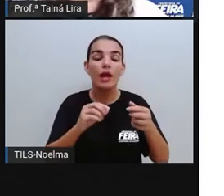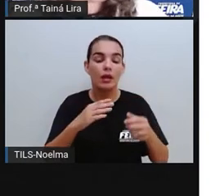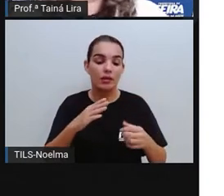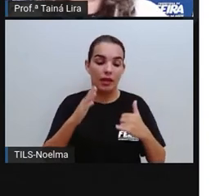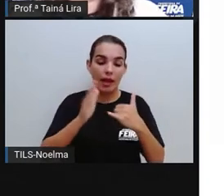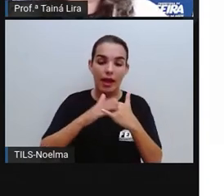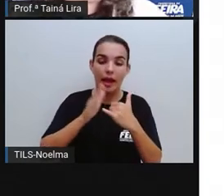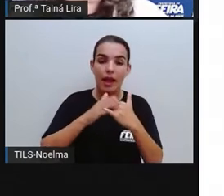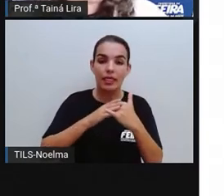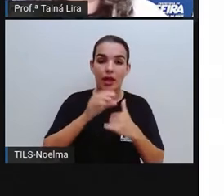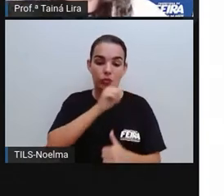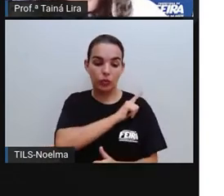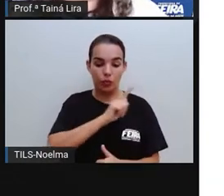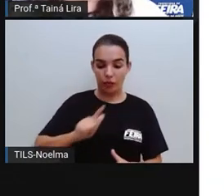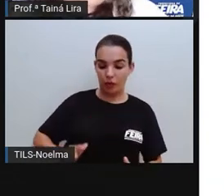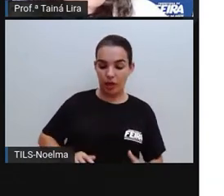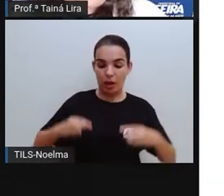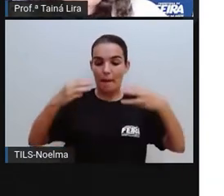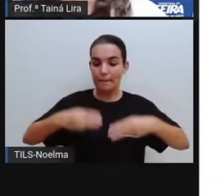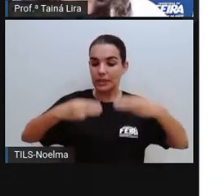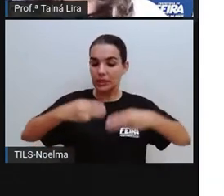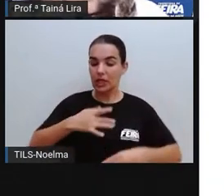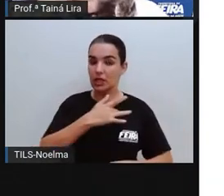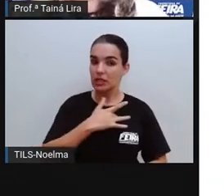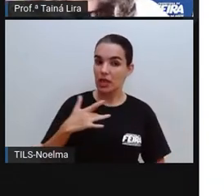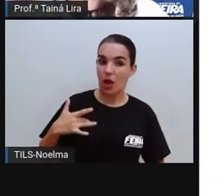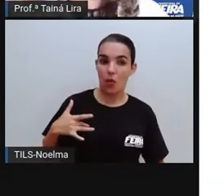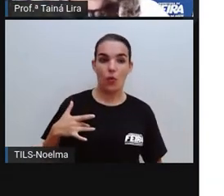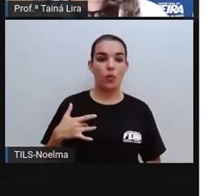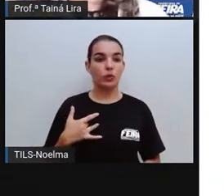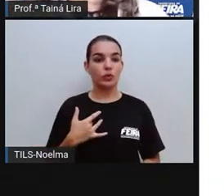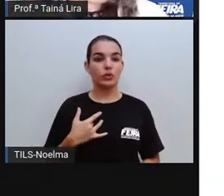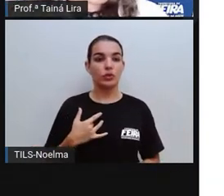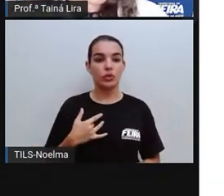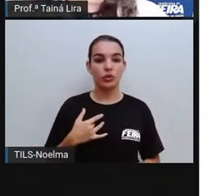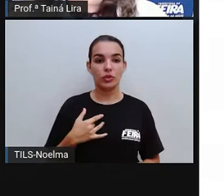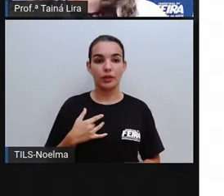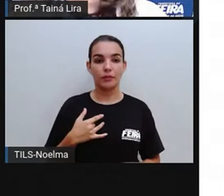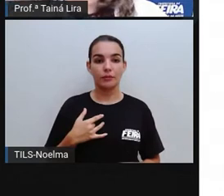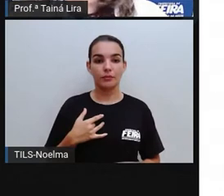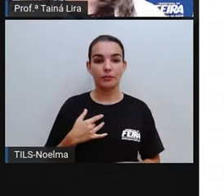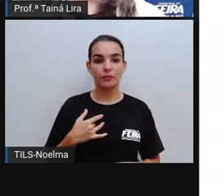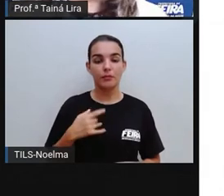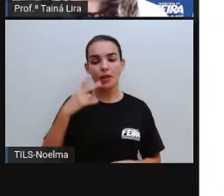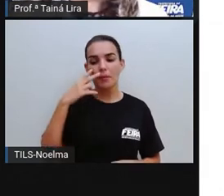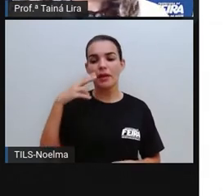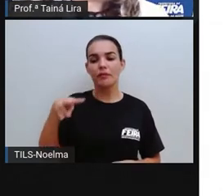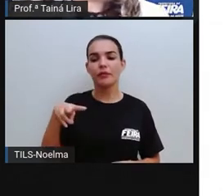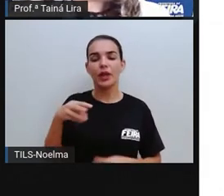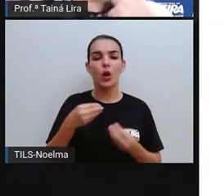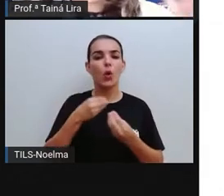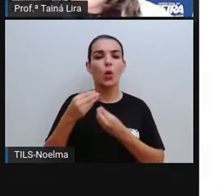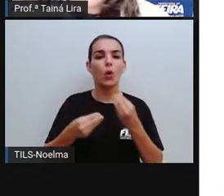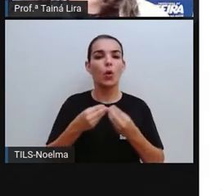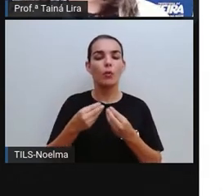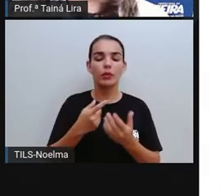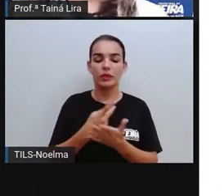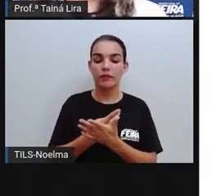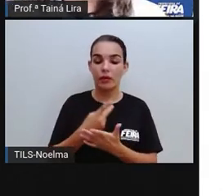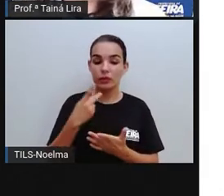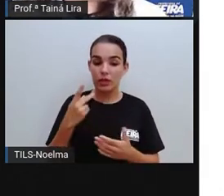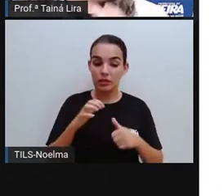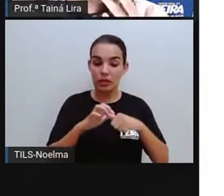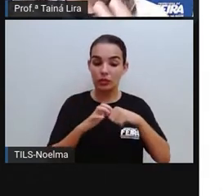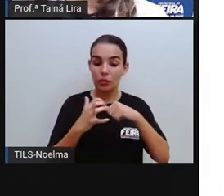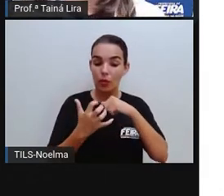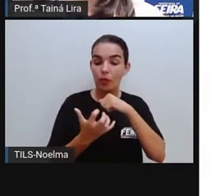oficiais aí do governo, do Ministério da Saúde, né? Para ver como que estava lidando com os